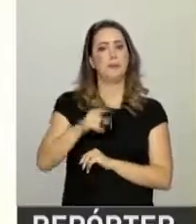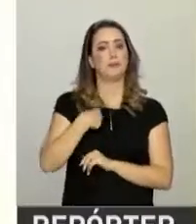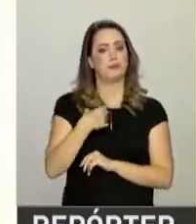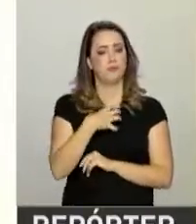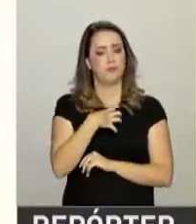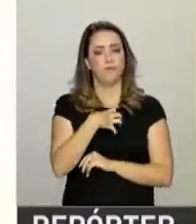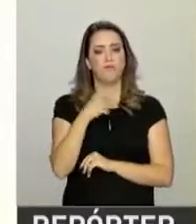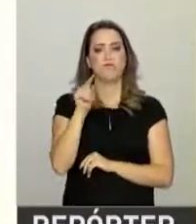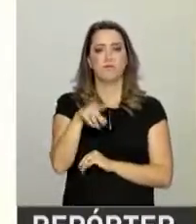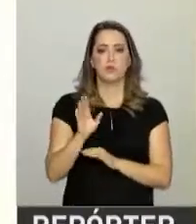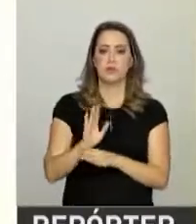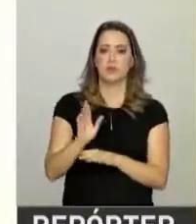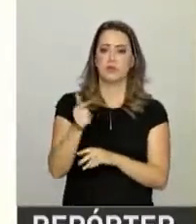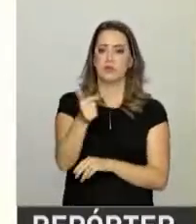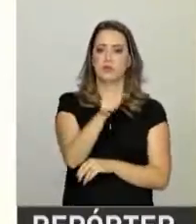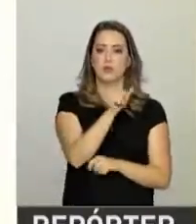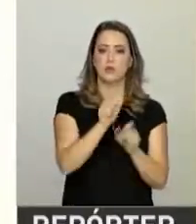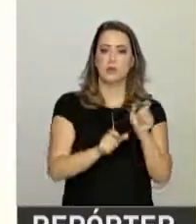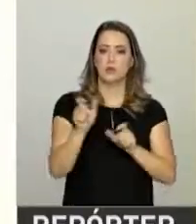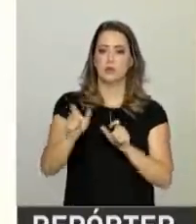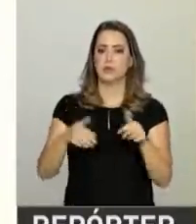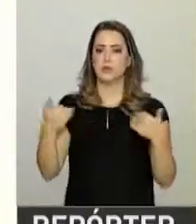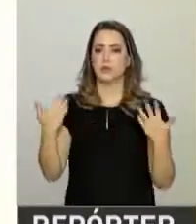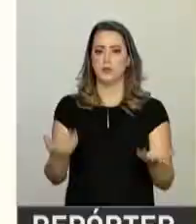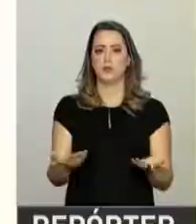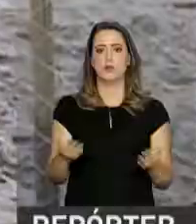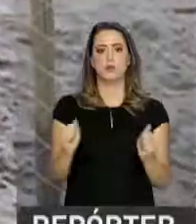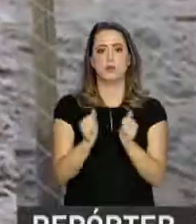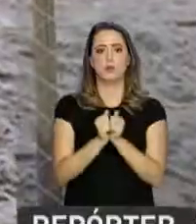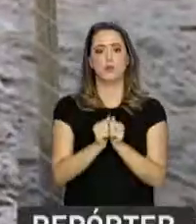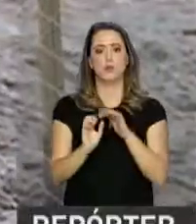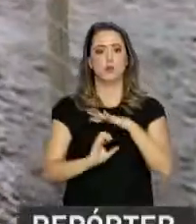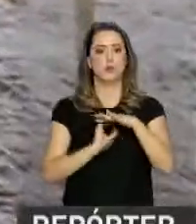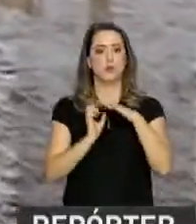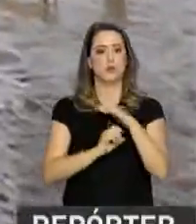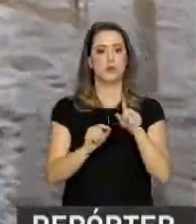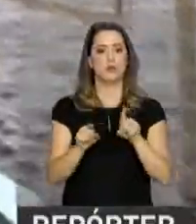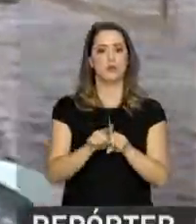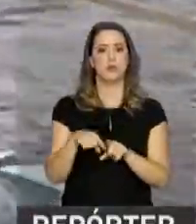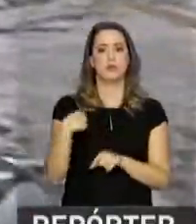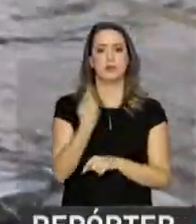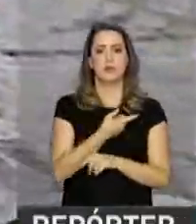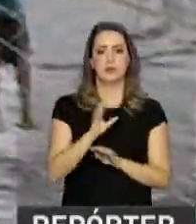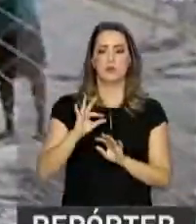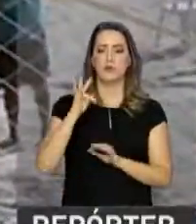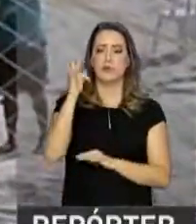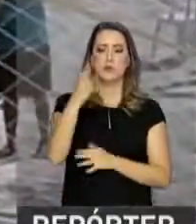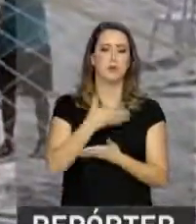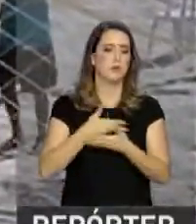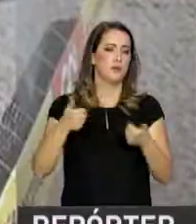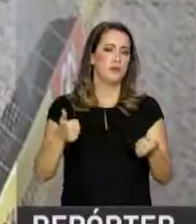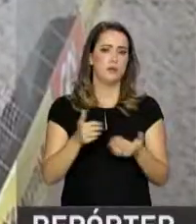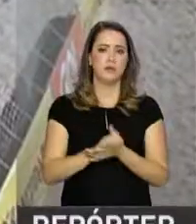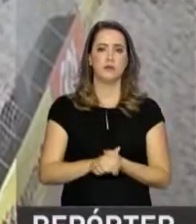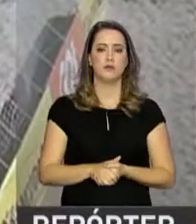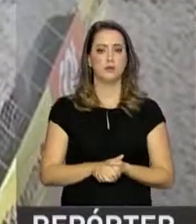me faz com que eu possa ajudar outras pessoas, junto com empresas, e isso a gente pode formar um futuro melhor do nosso país.